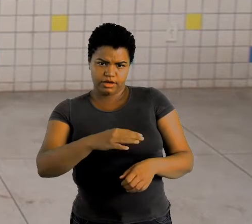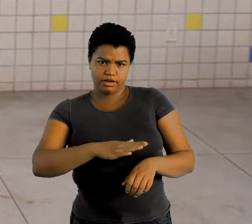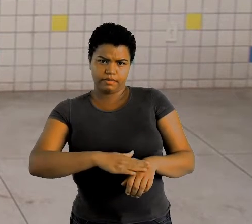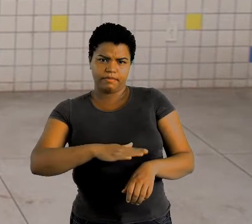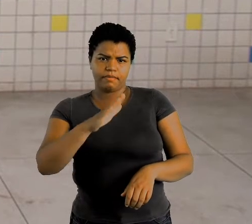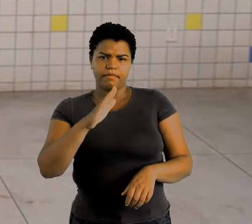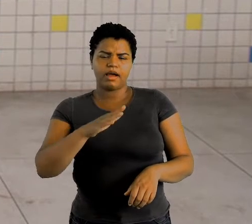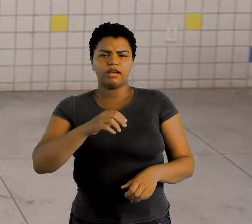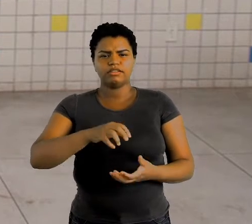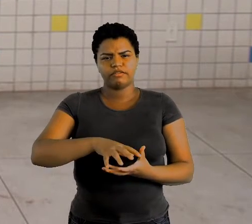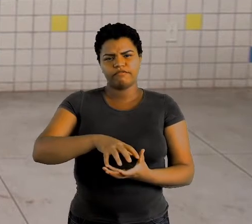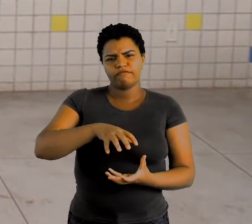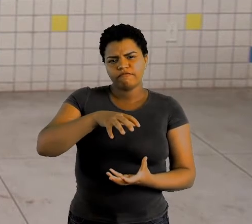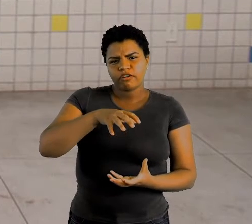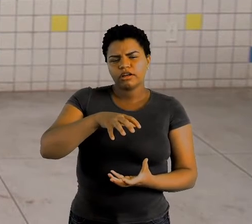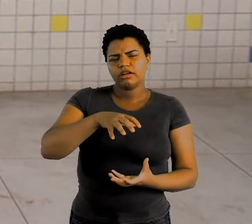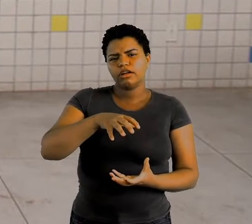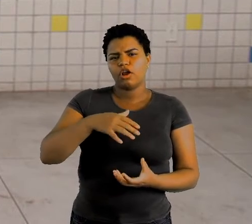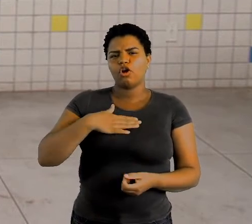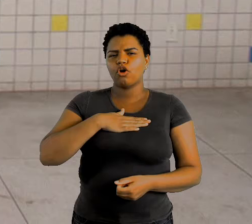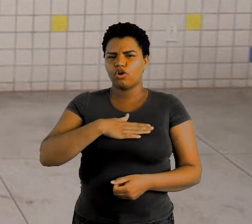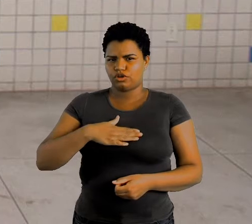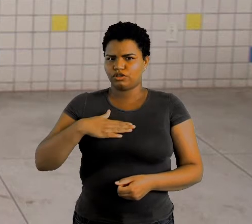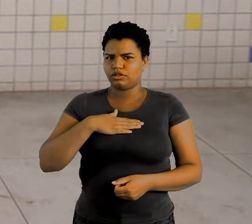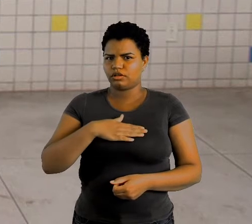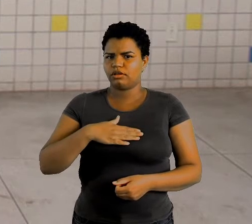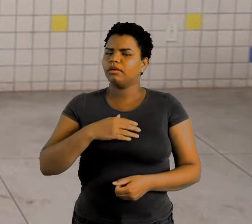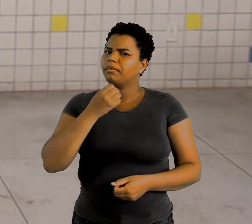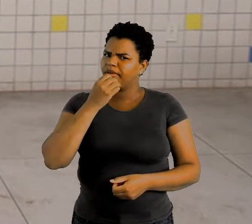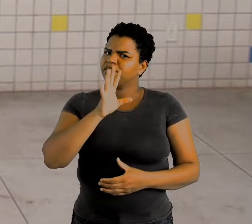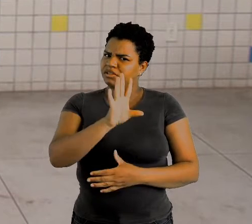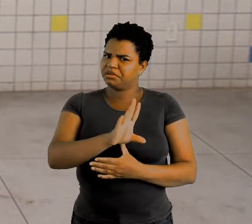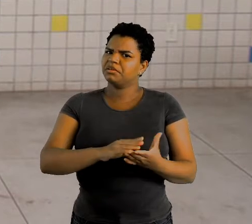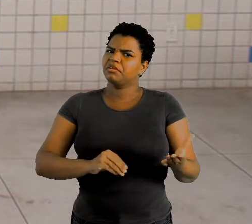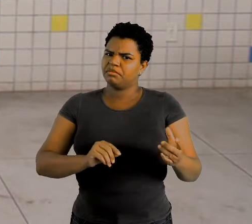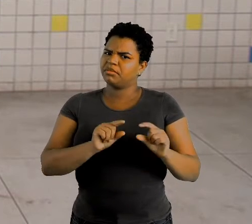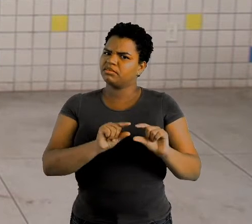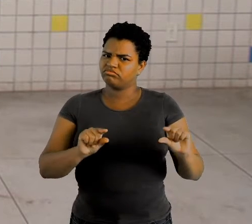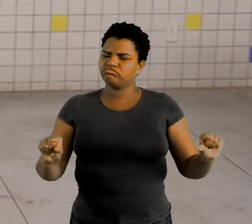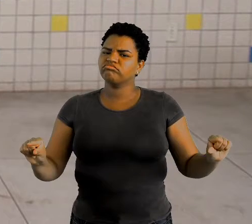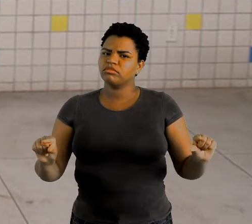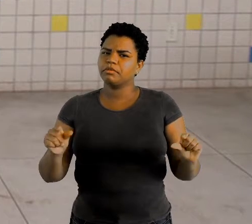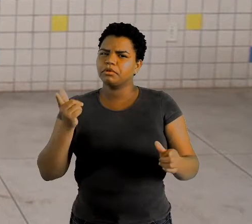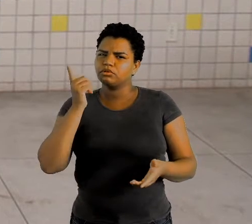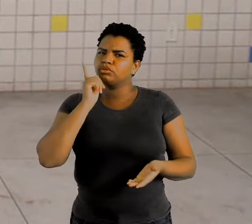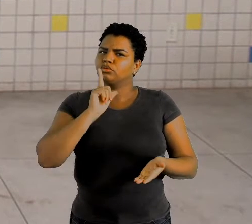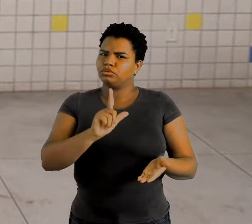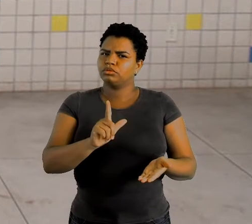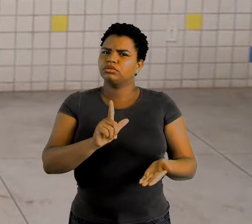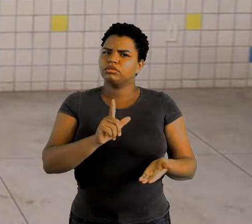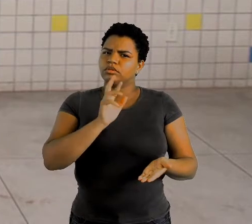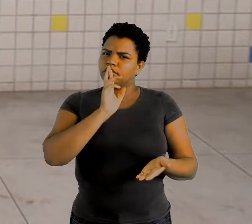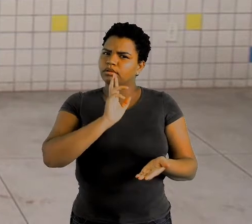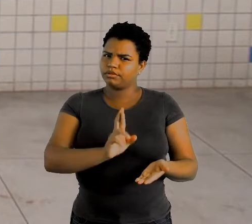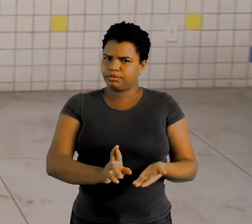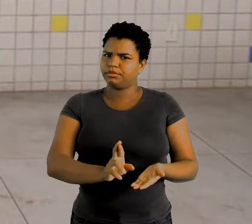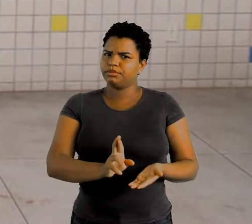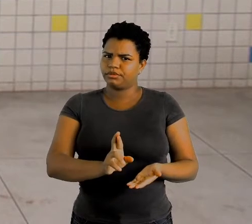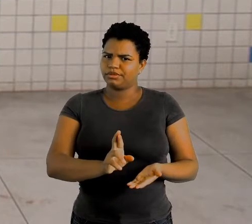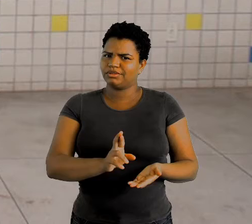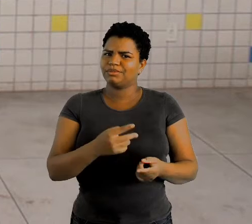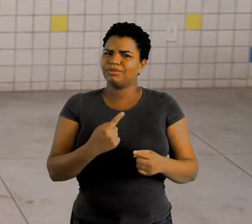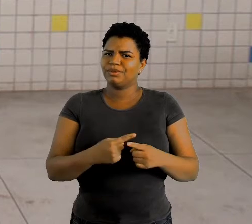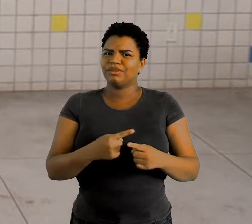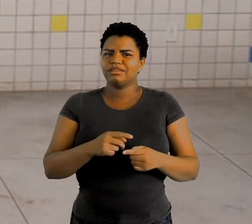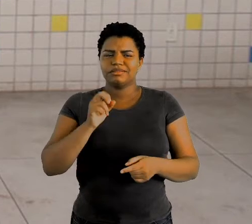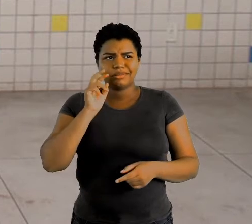você pegar e copiar esse trecho do texto para você conseguir responder. Porque se você for